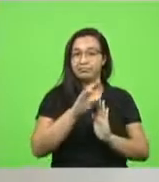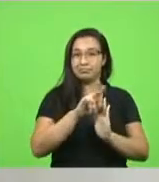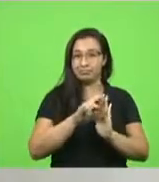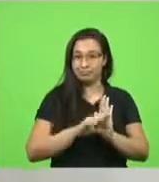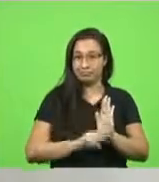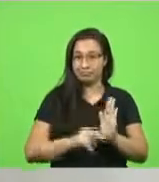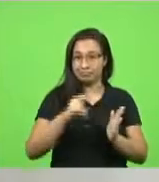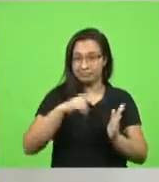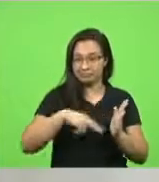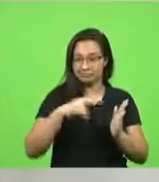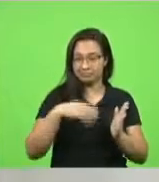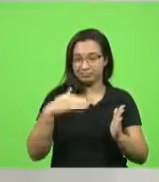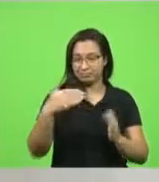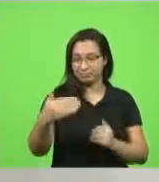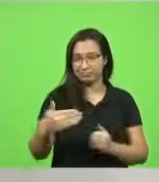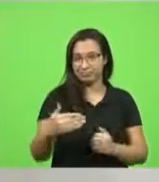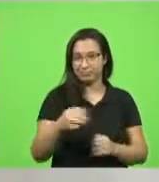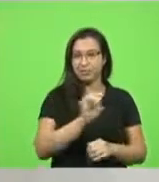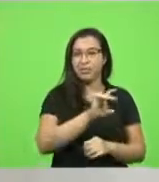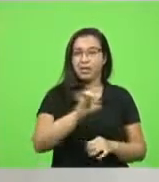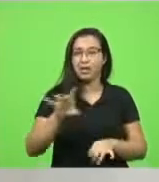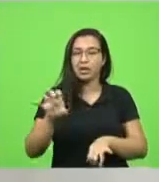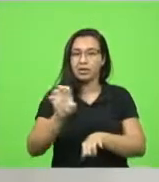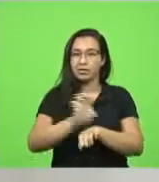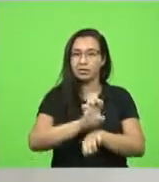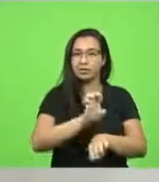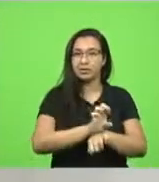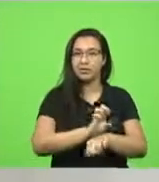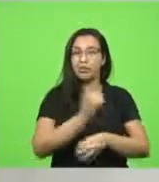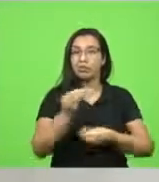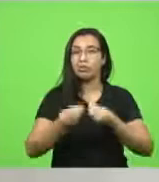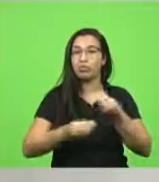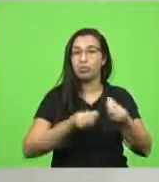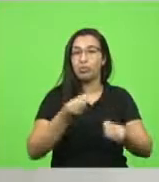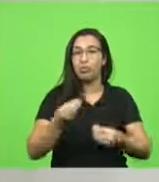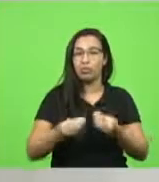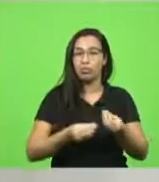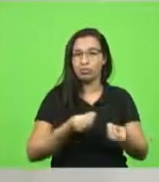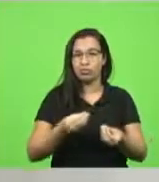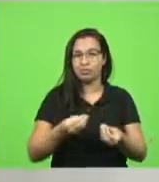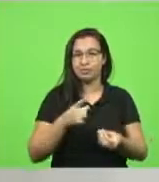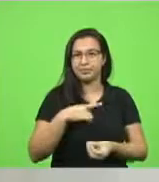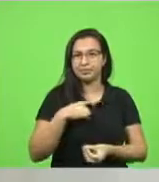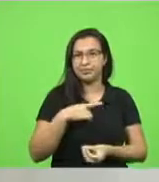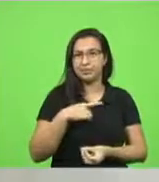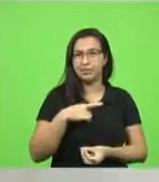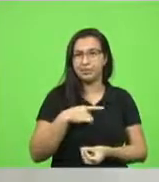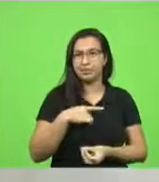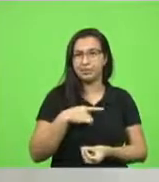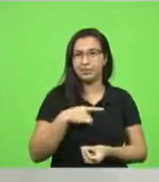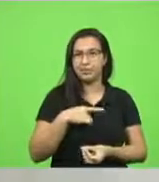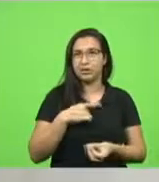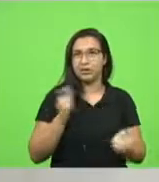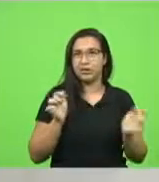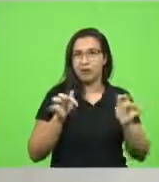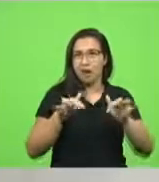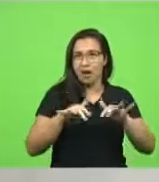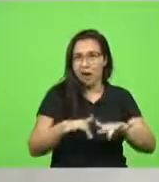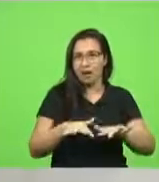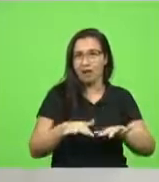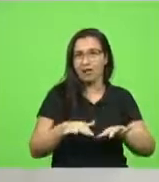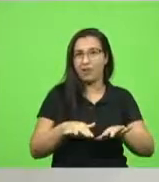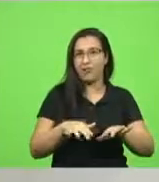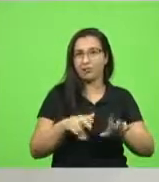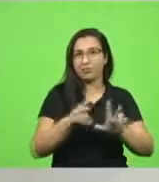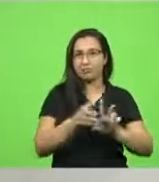em cada estado realizamos momentos, audiências virtuais para